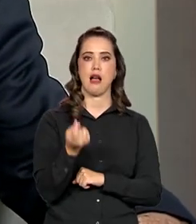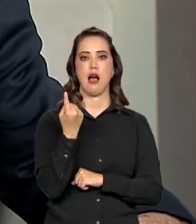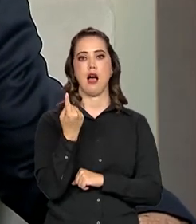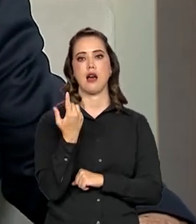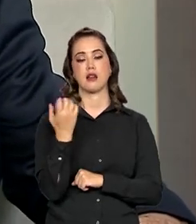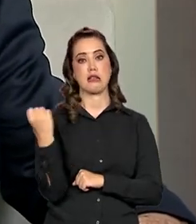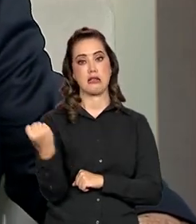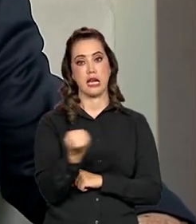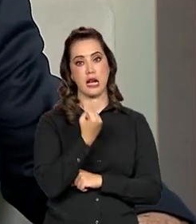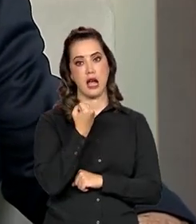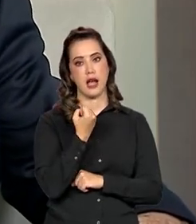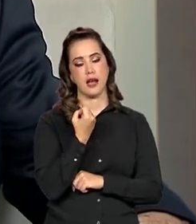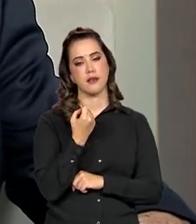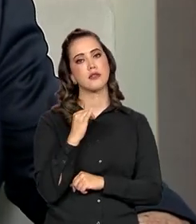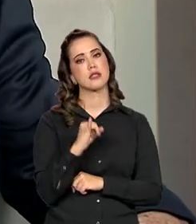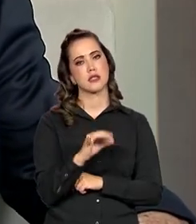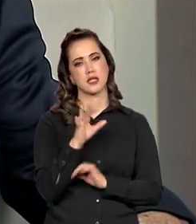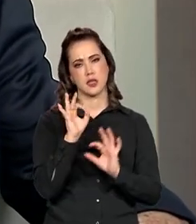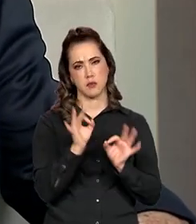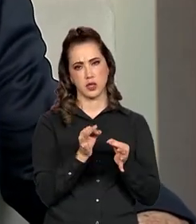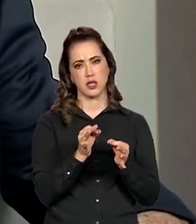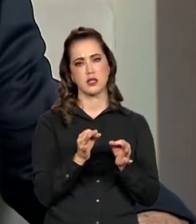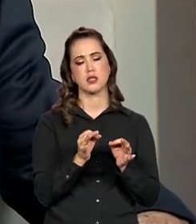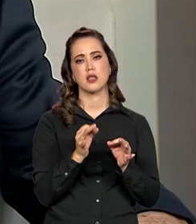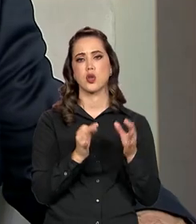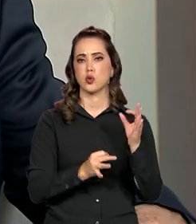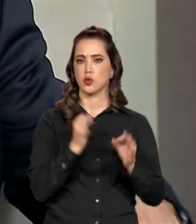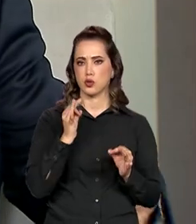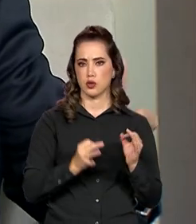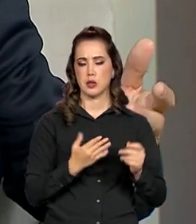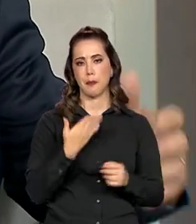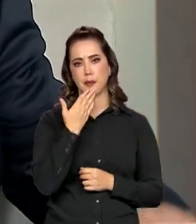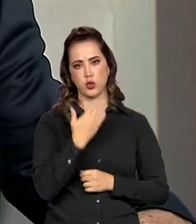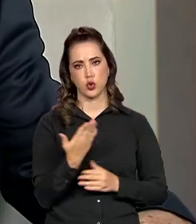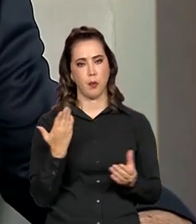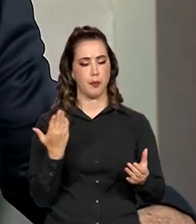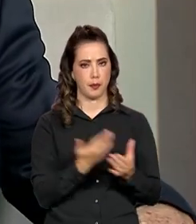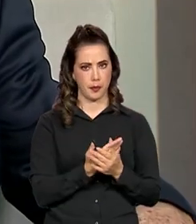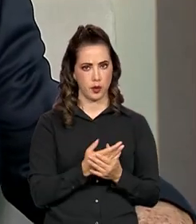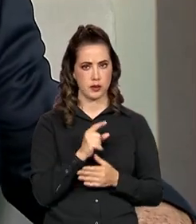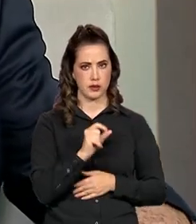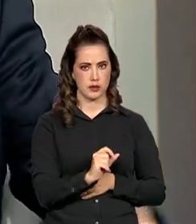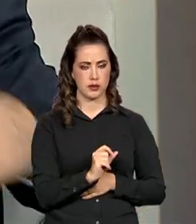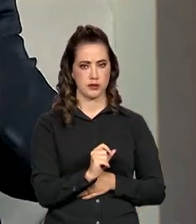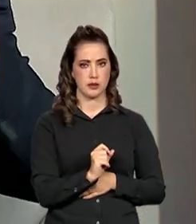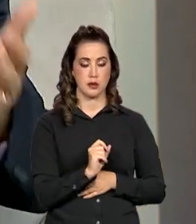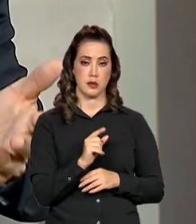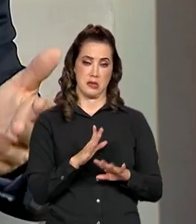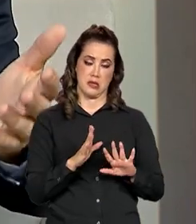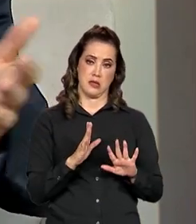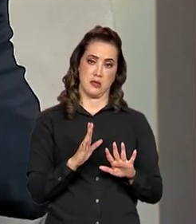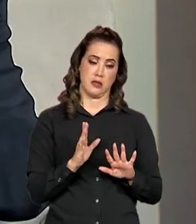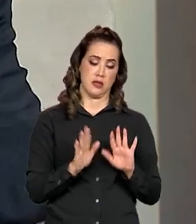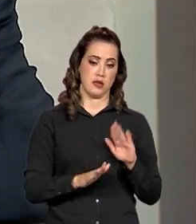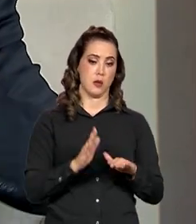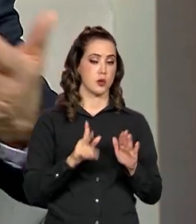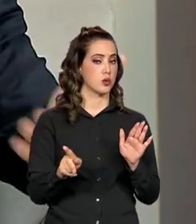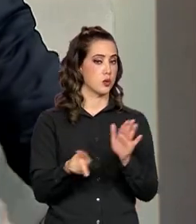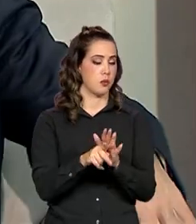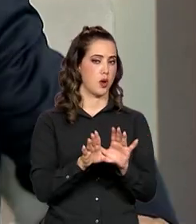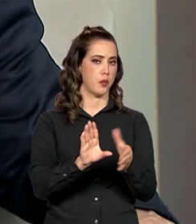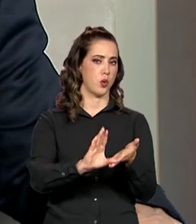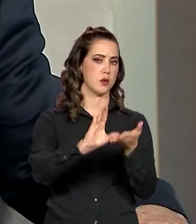grave, tal que a Justiça possa autorizar, pedir um processo, uma excepcionalidade, no próprio